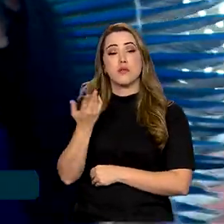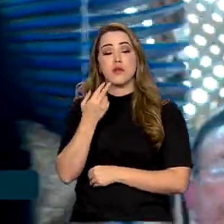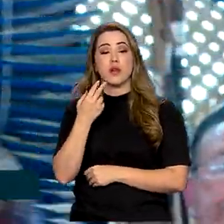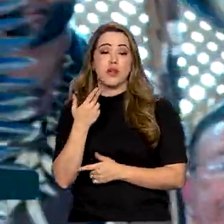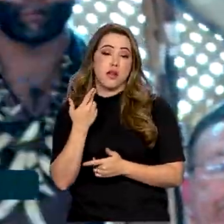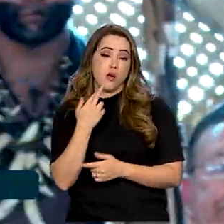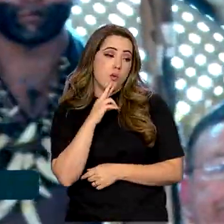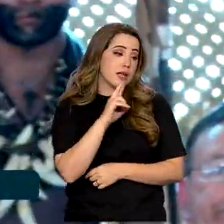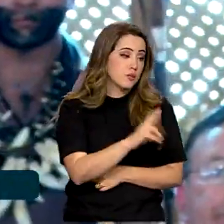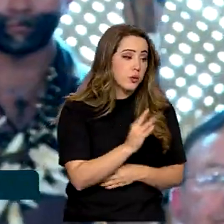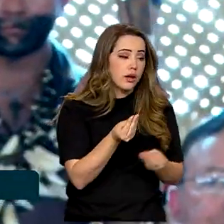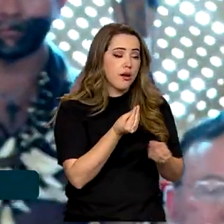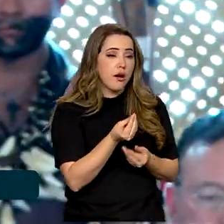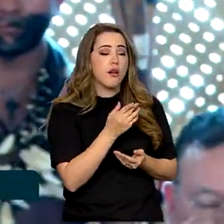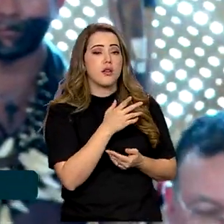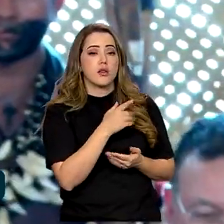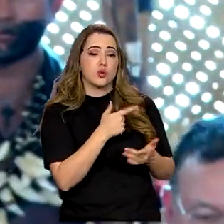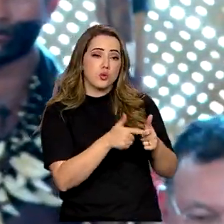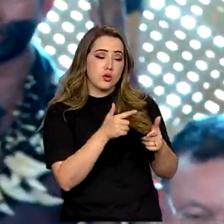propostas apresentadas aqui por vocês. Obrigado. Obrigado.